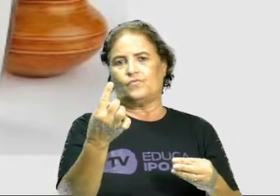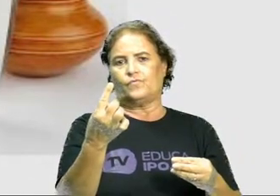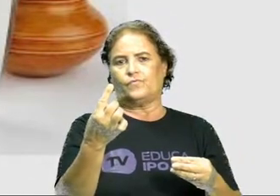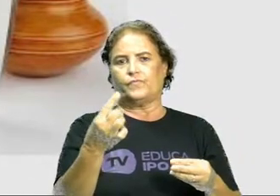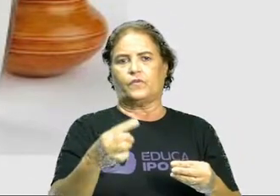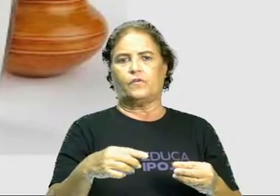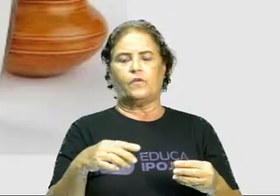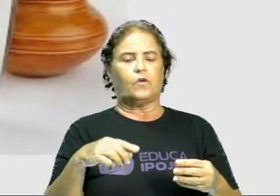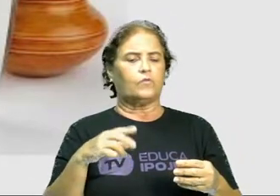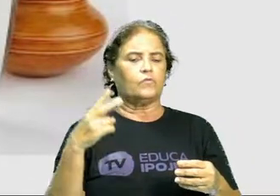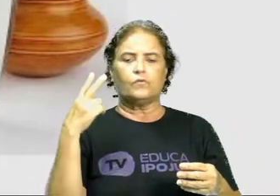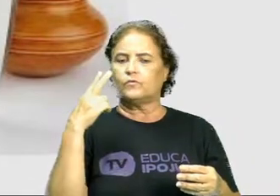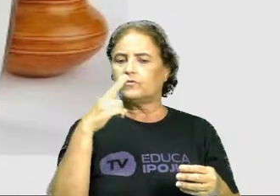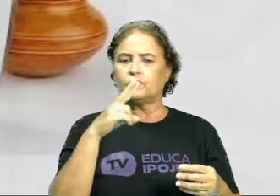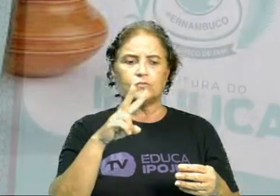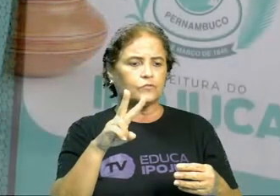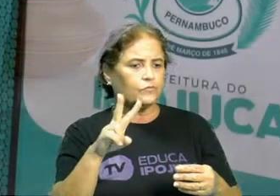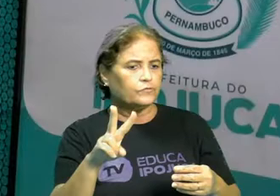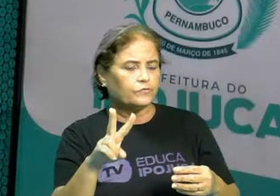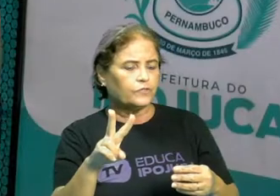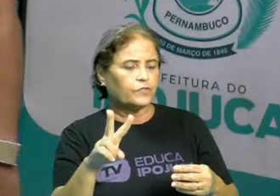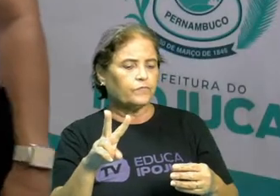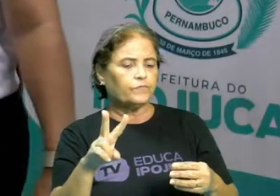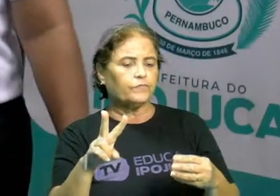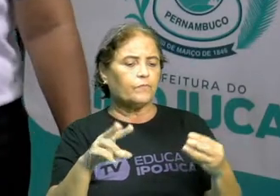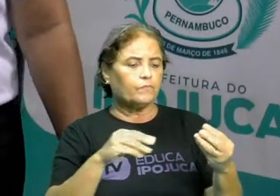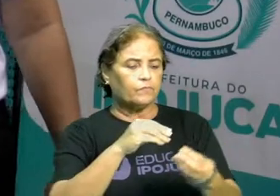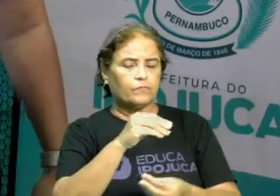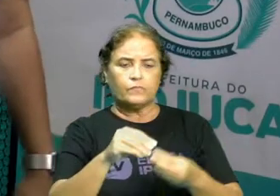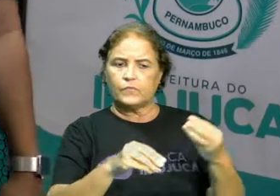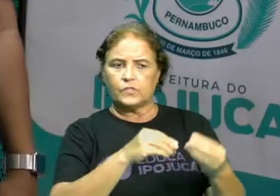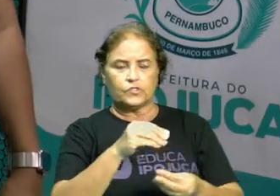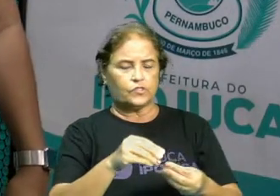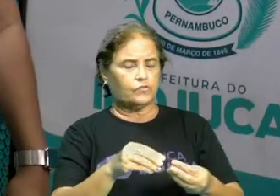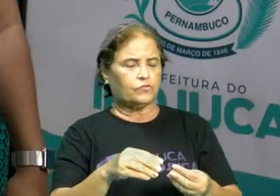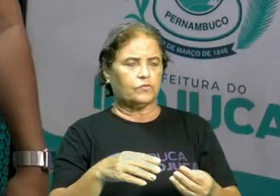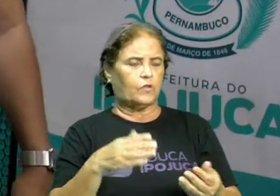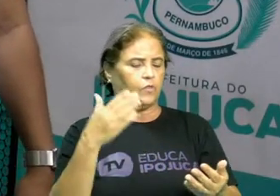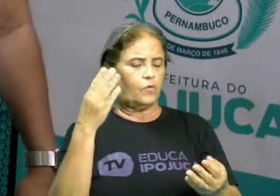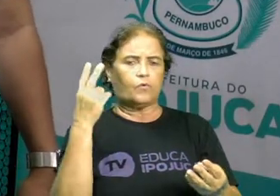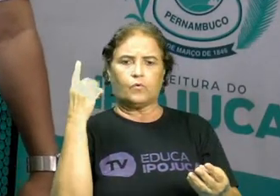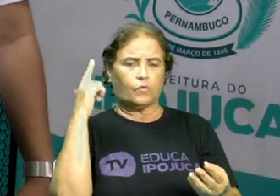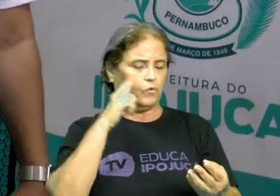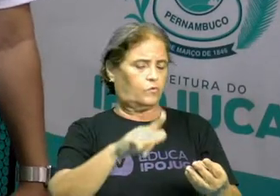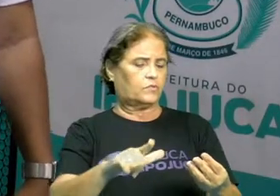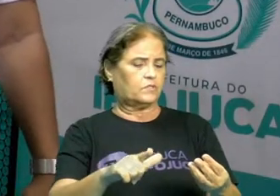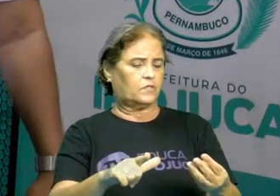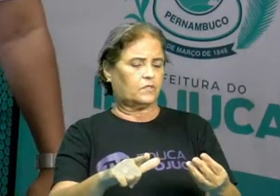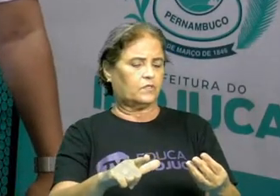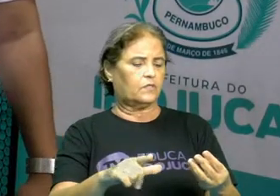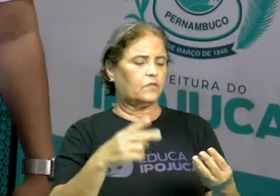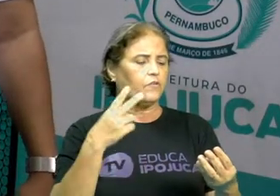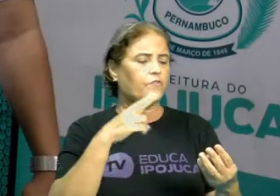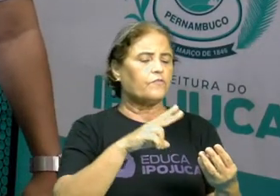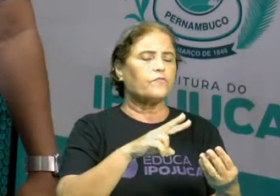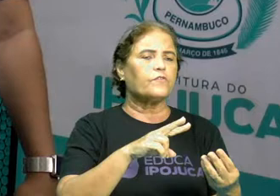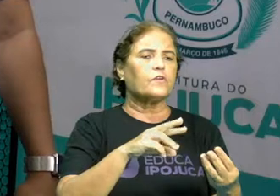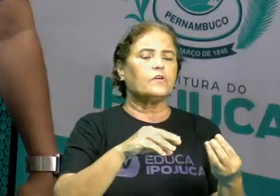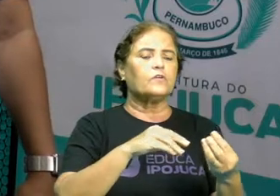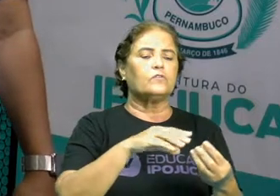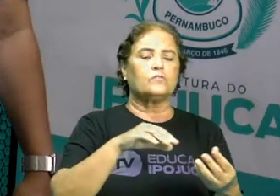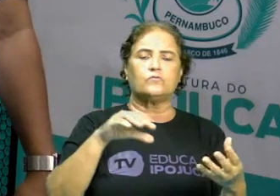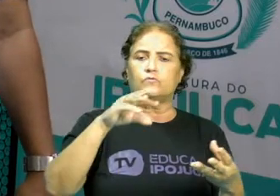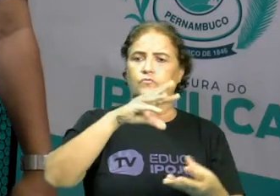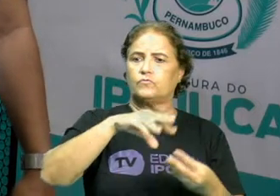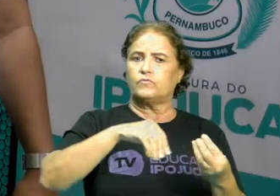consigo ver, quando eu olho para a mistura, eu não consigo identificar as substâncias que fazem parte